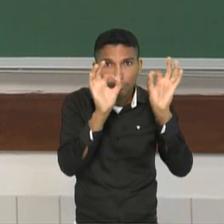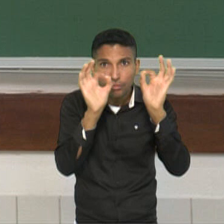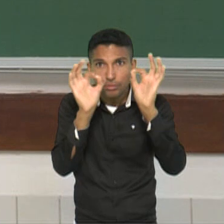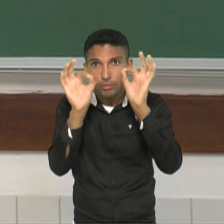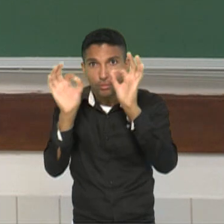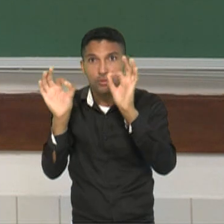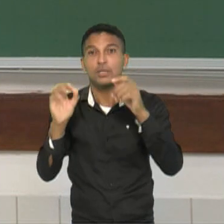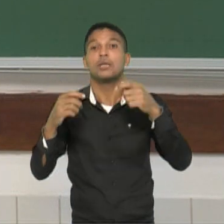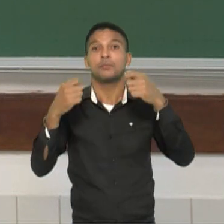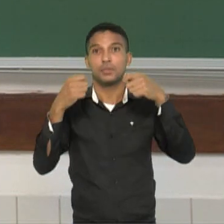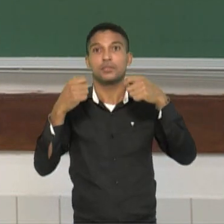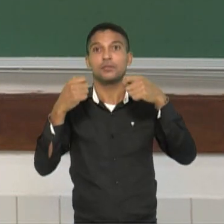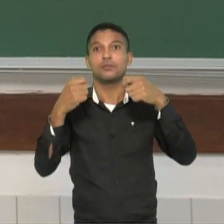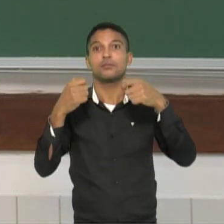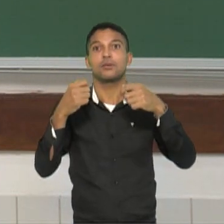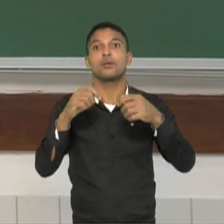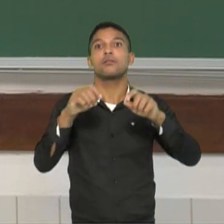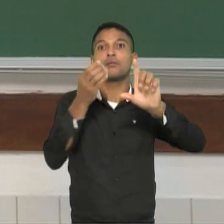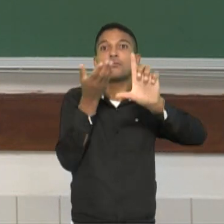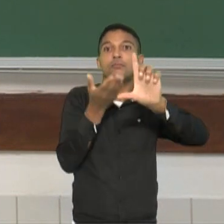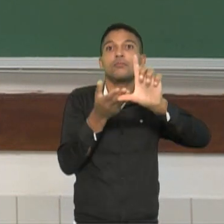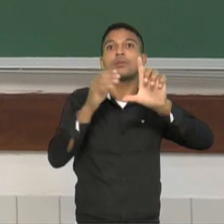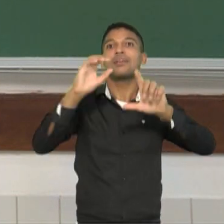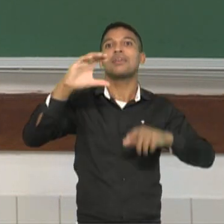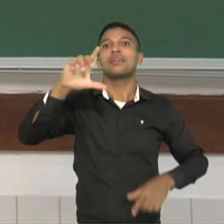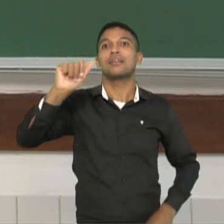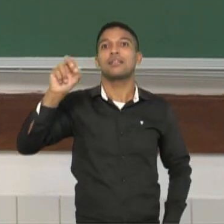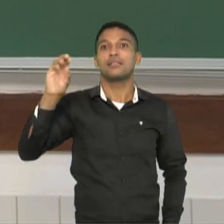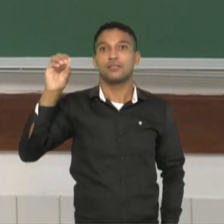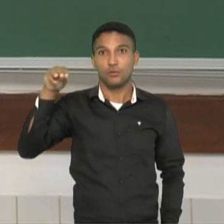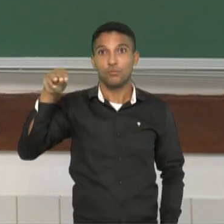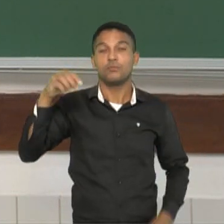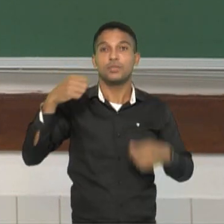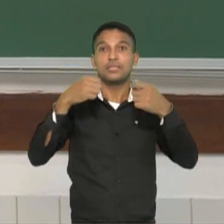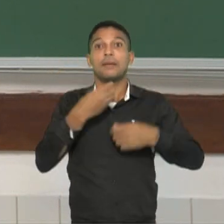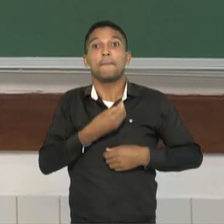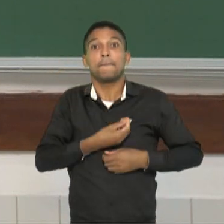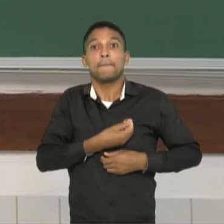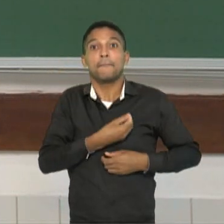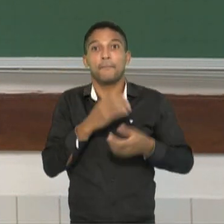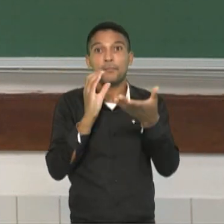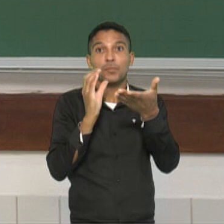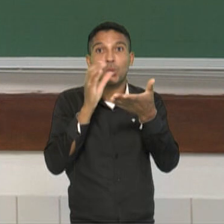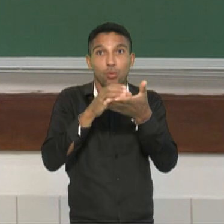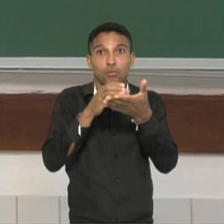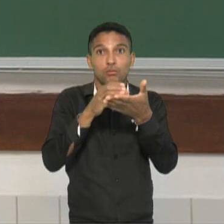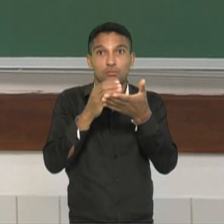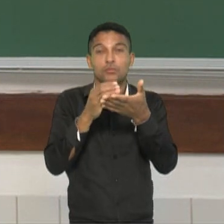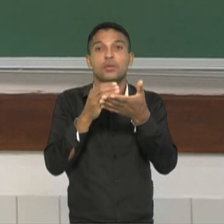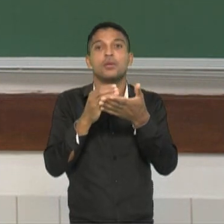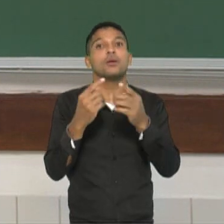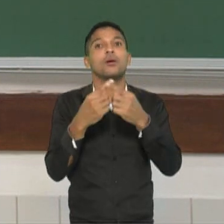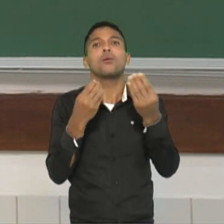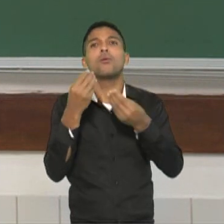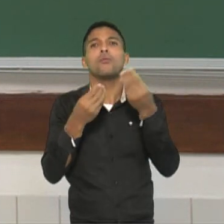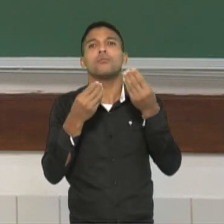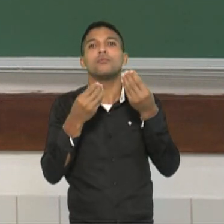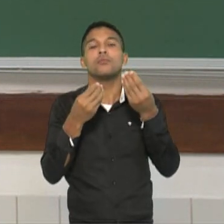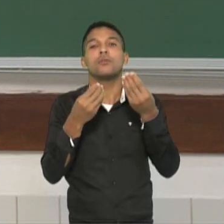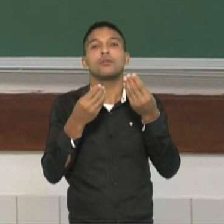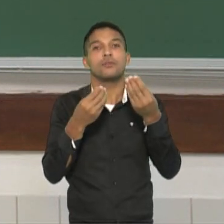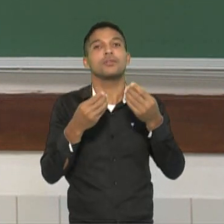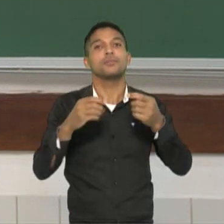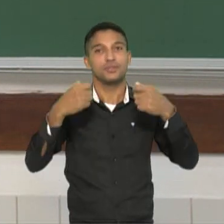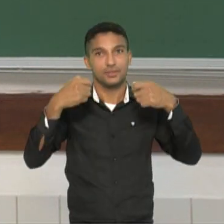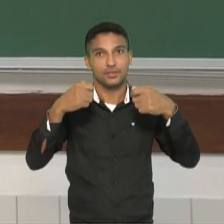registrar a sua presença no Classroom. E para registrar, acesse a atividade obrigatória, responda as